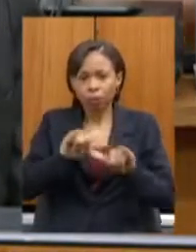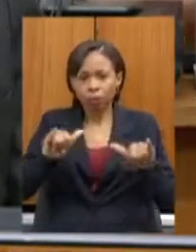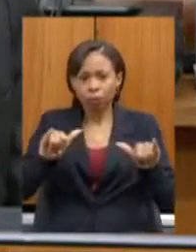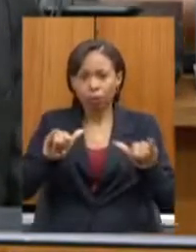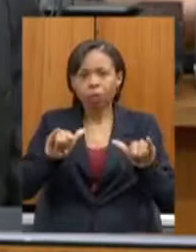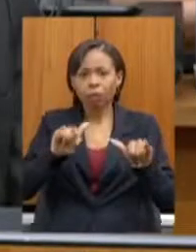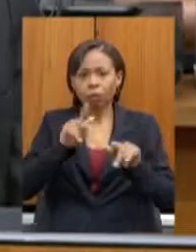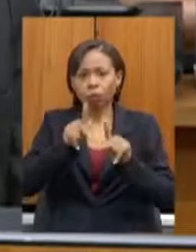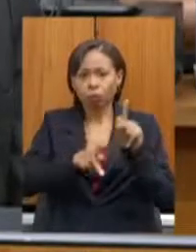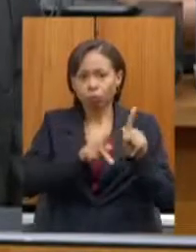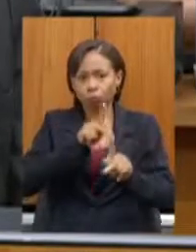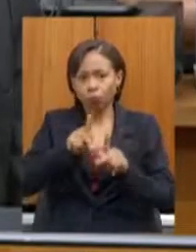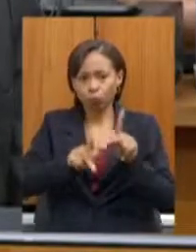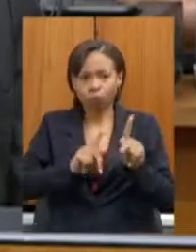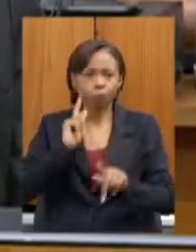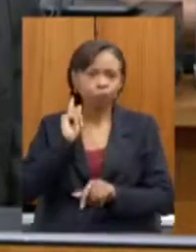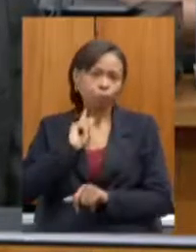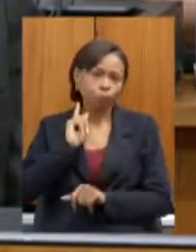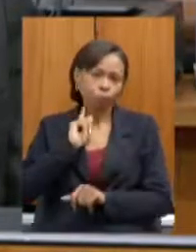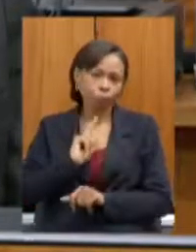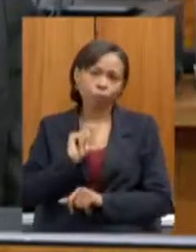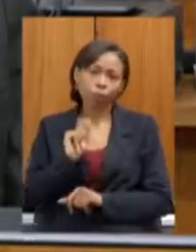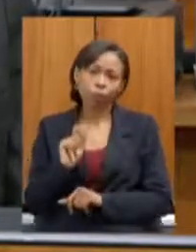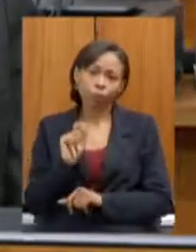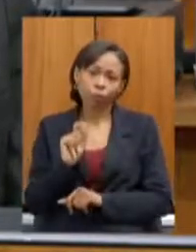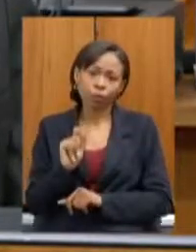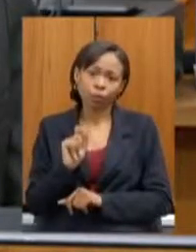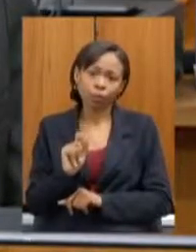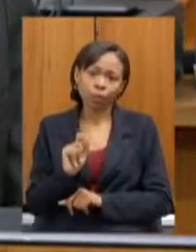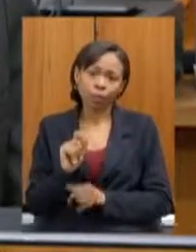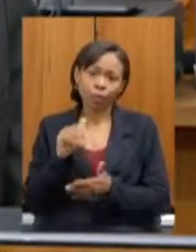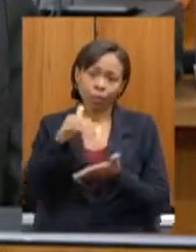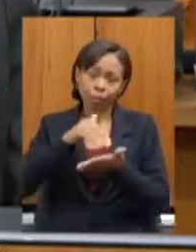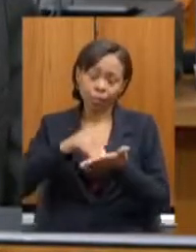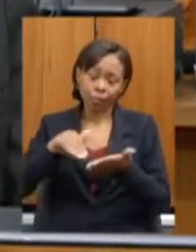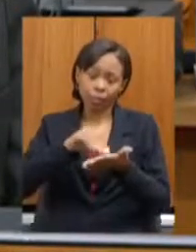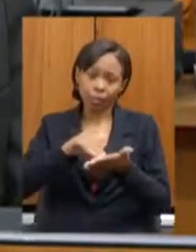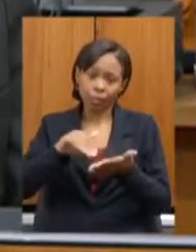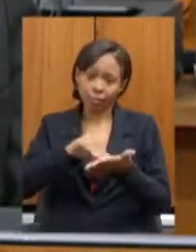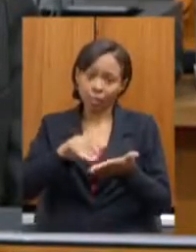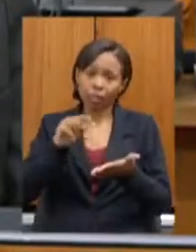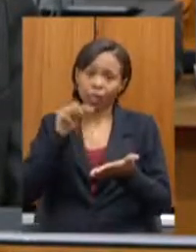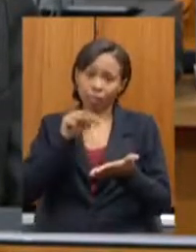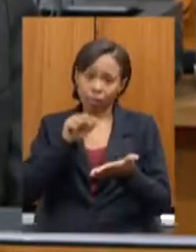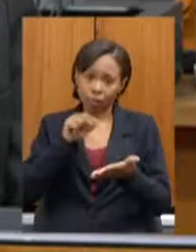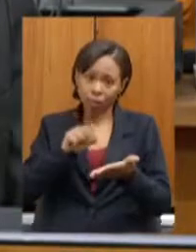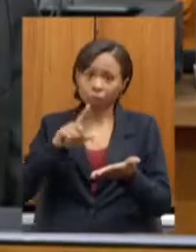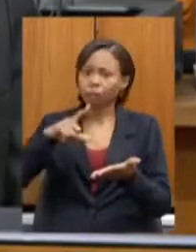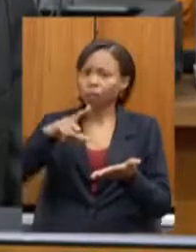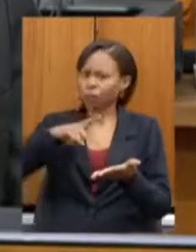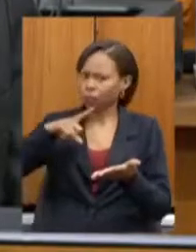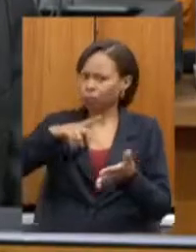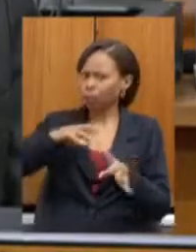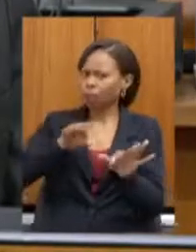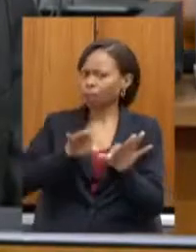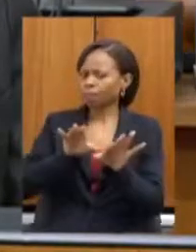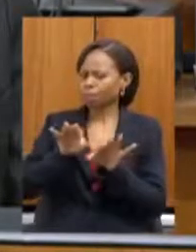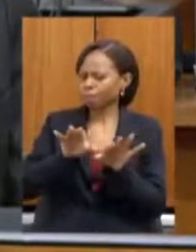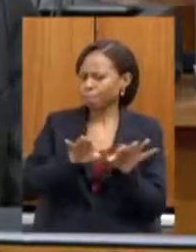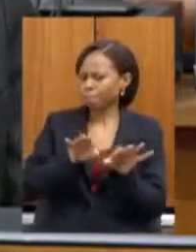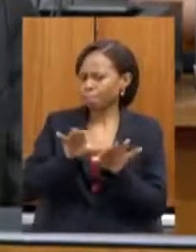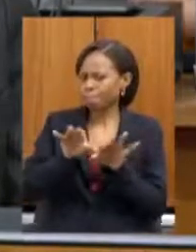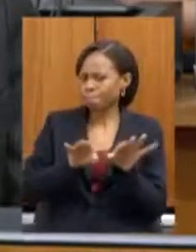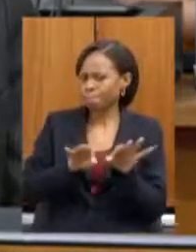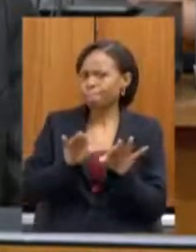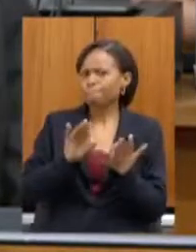secretaria tem um grande plano, um grande propósito de